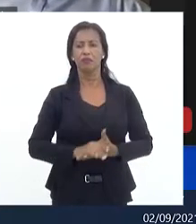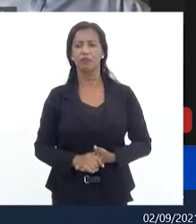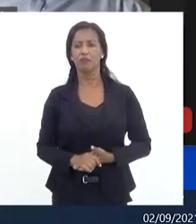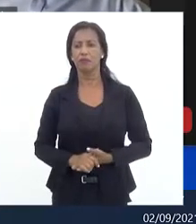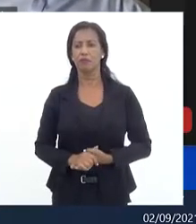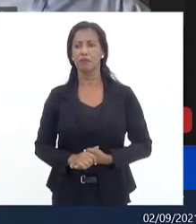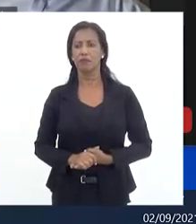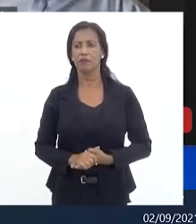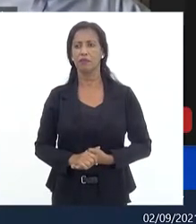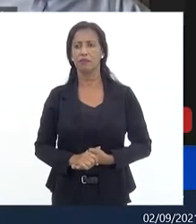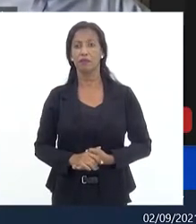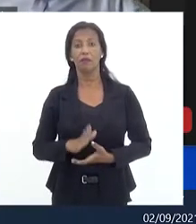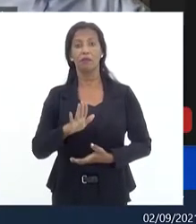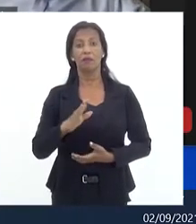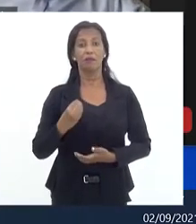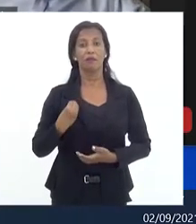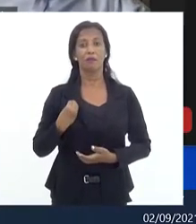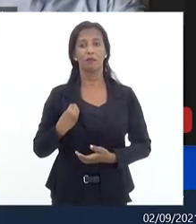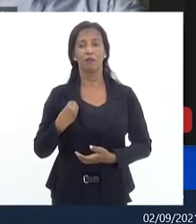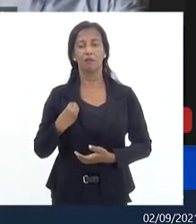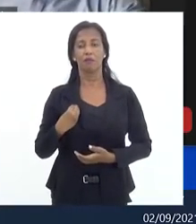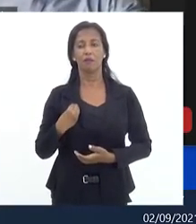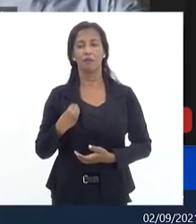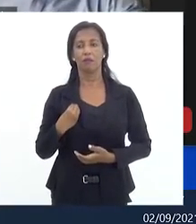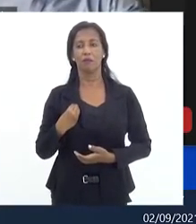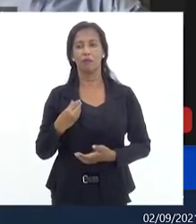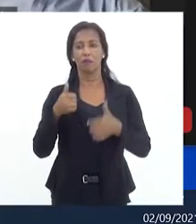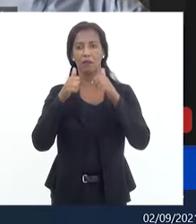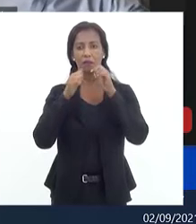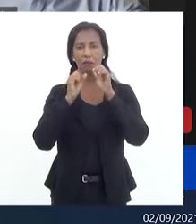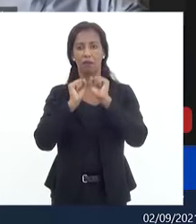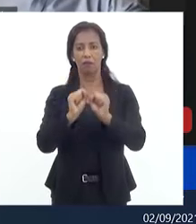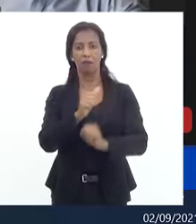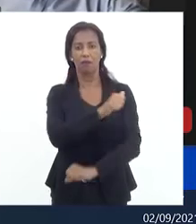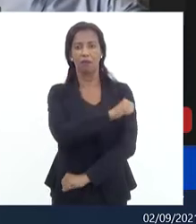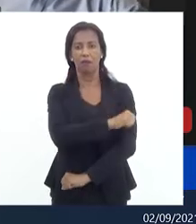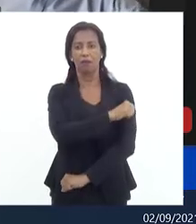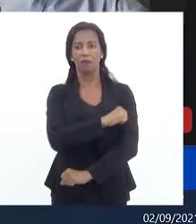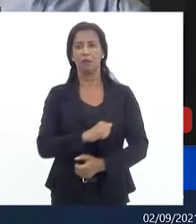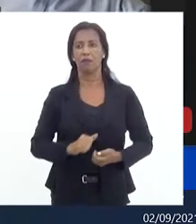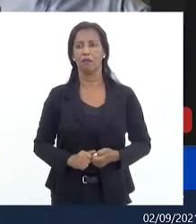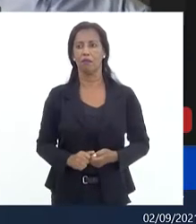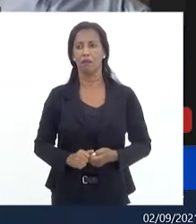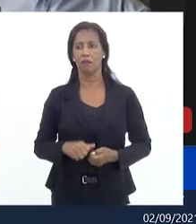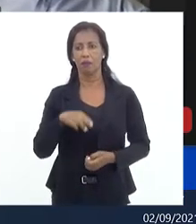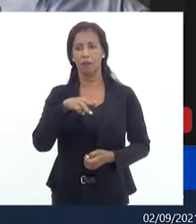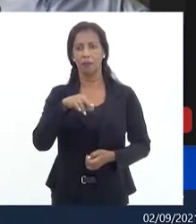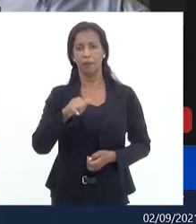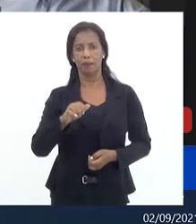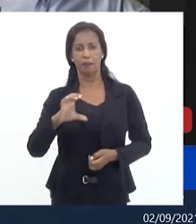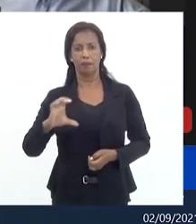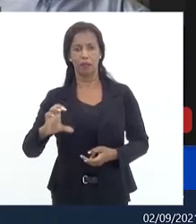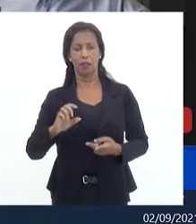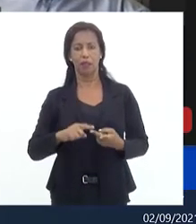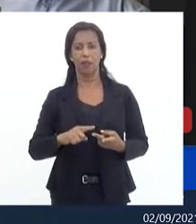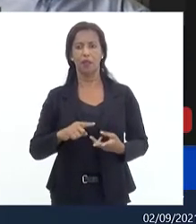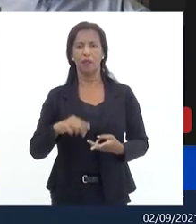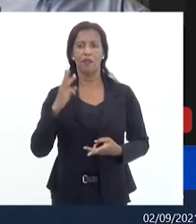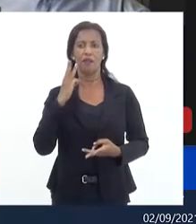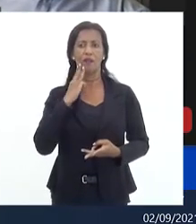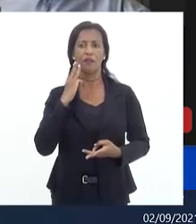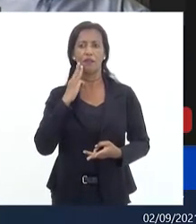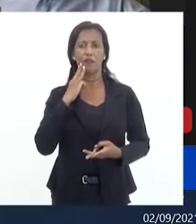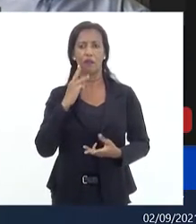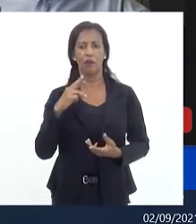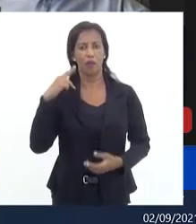registro aqui a presença das assessorias da deputada enfermeira Regiane deputado Carlos Mink Valdeque Carneiro e